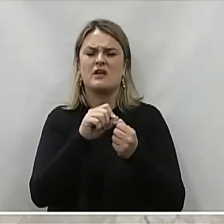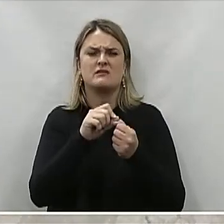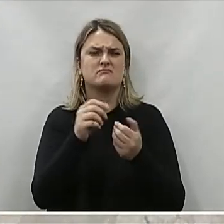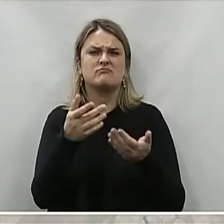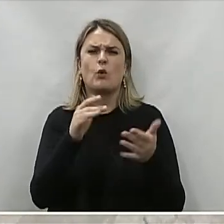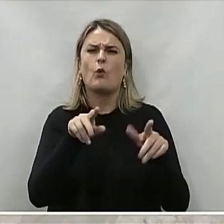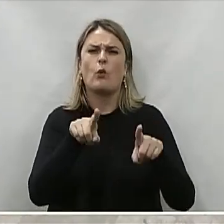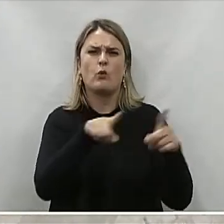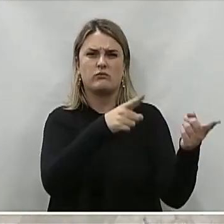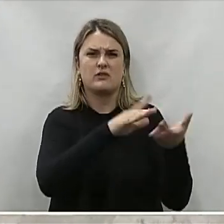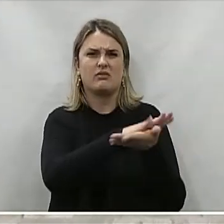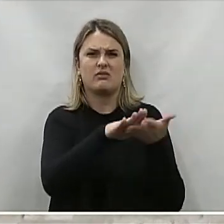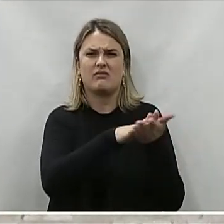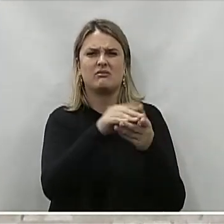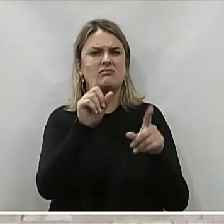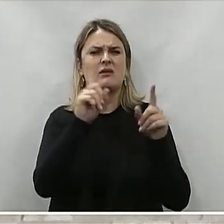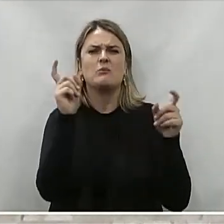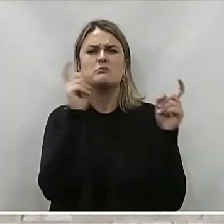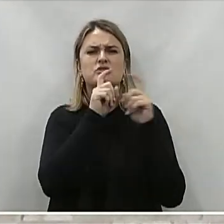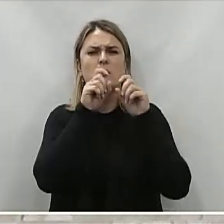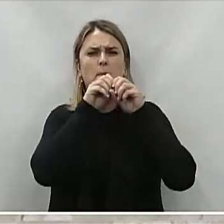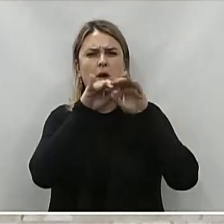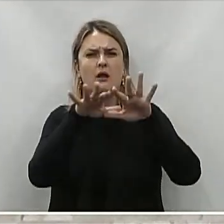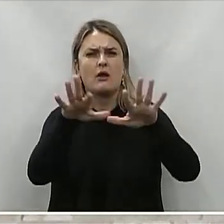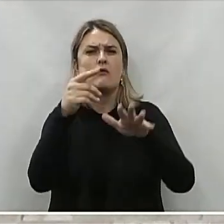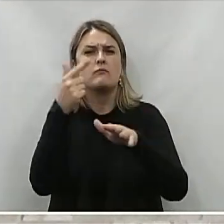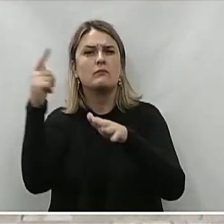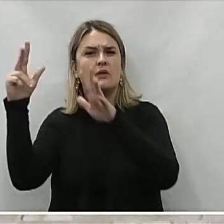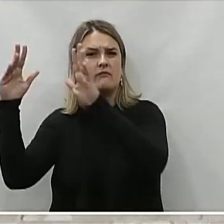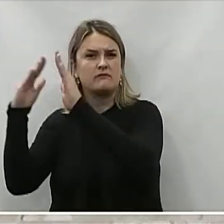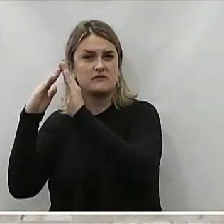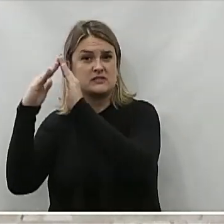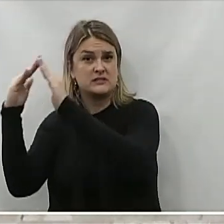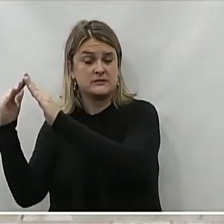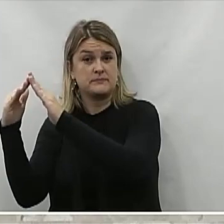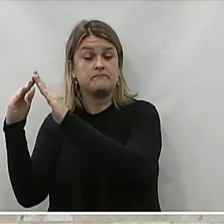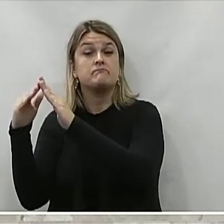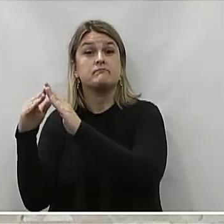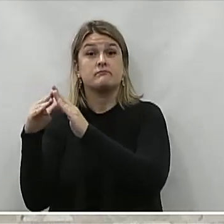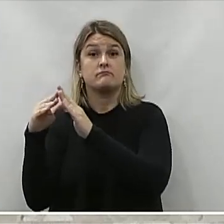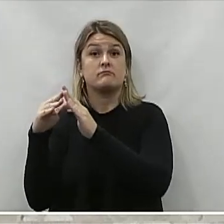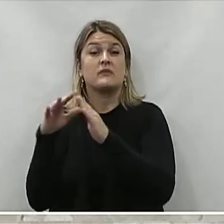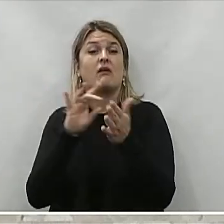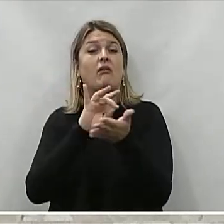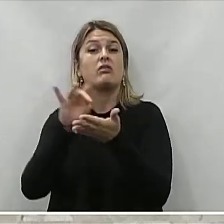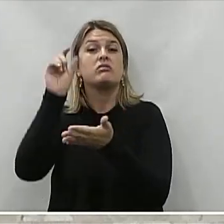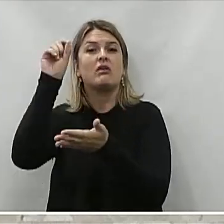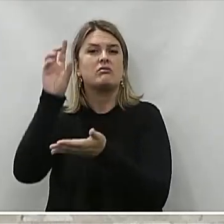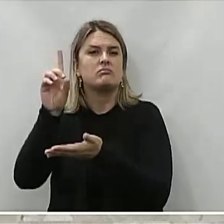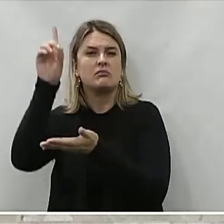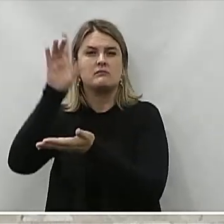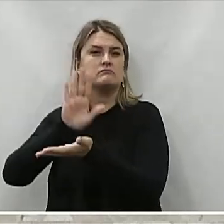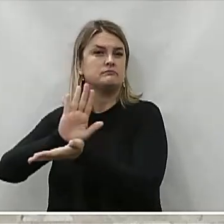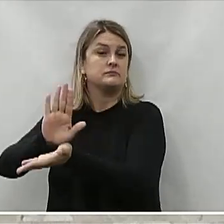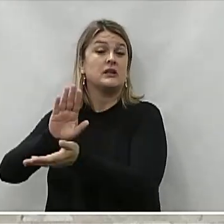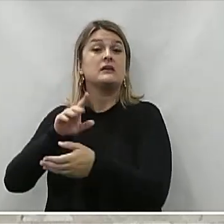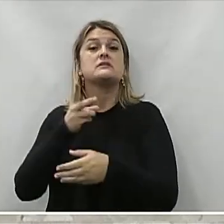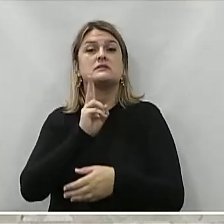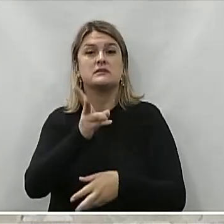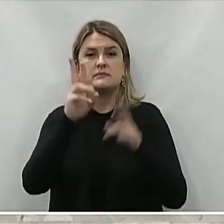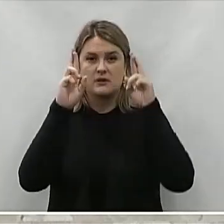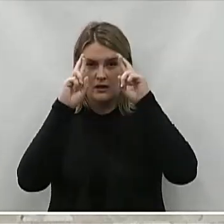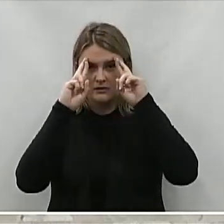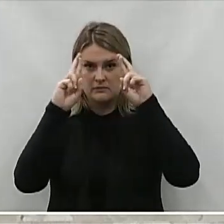seus amigos E não espalha boatos a respeito dos seus vizinhos Ele despreza aqueles que o senhor rejeita Mas trata com